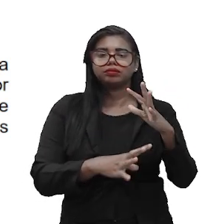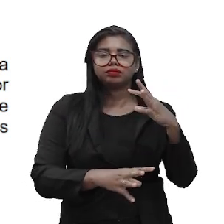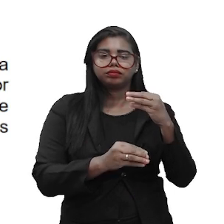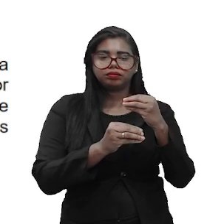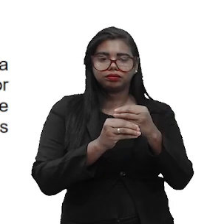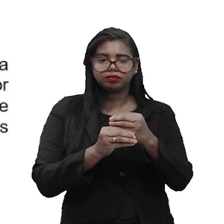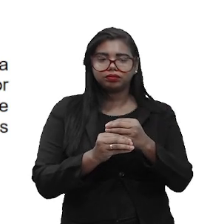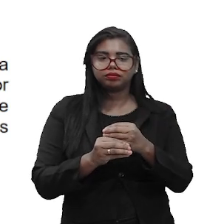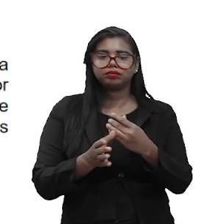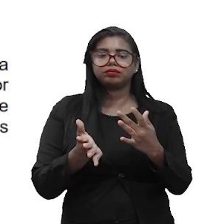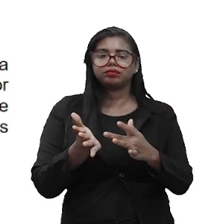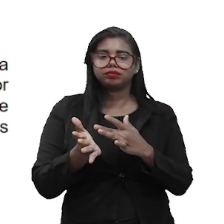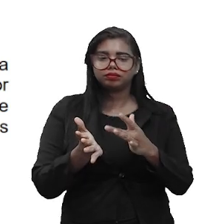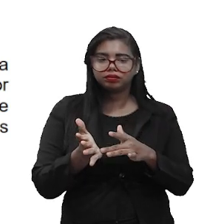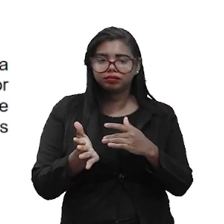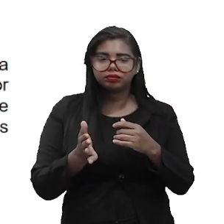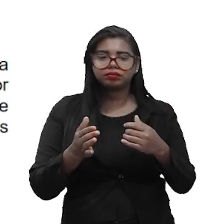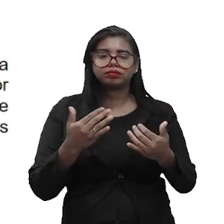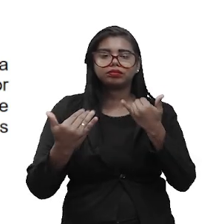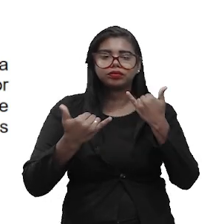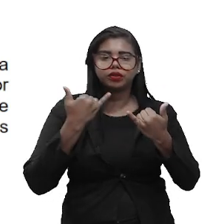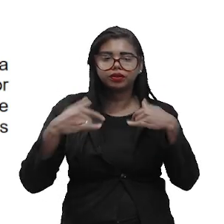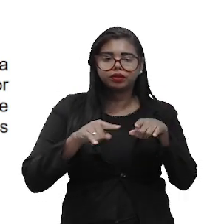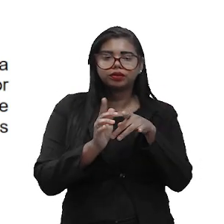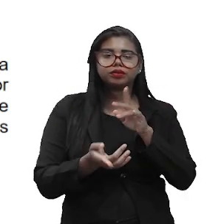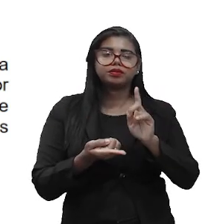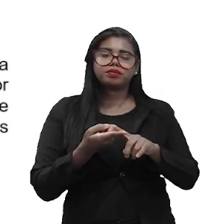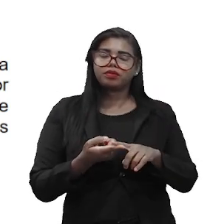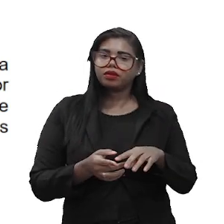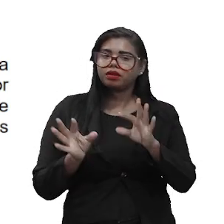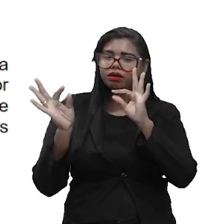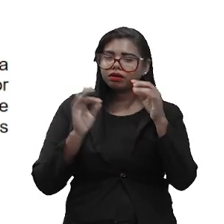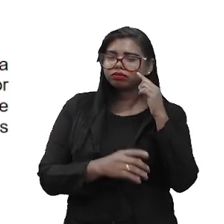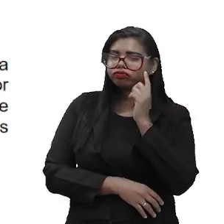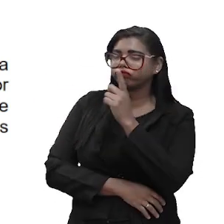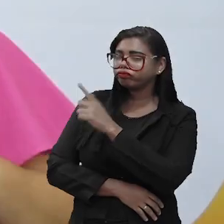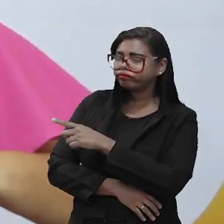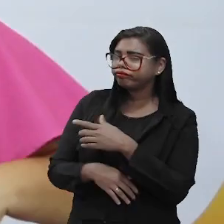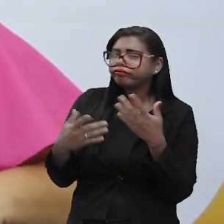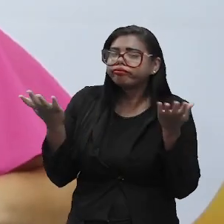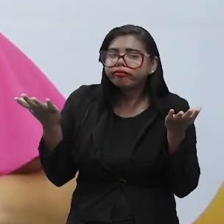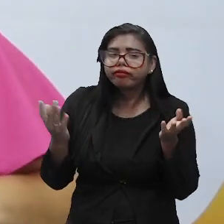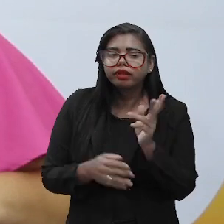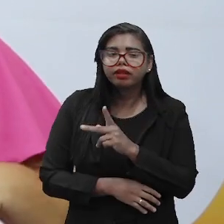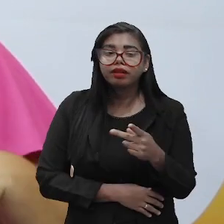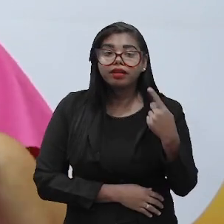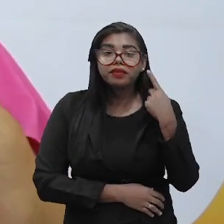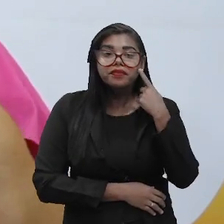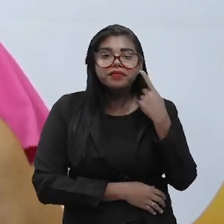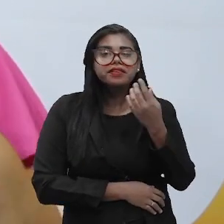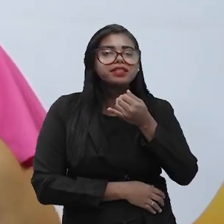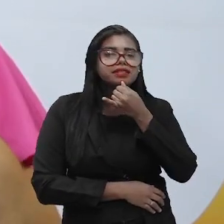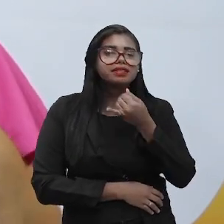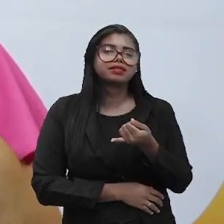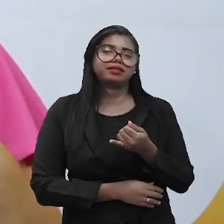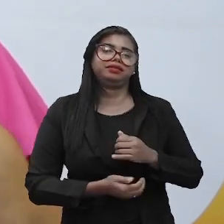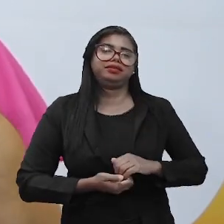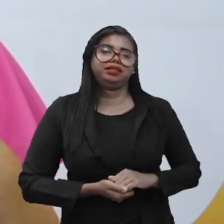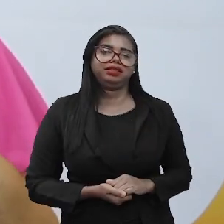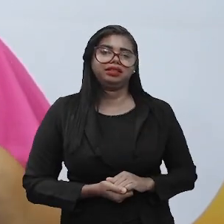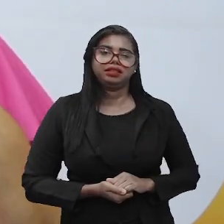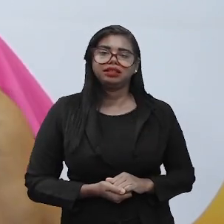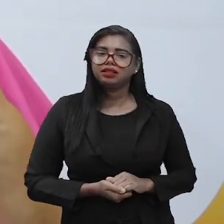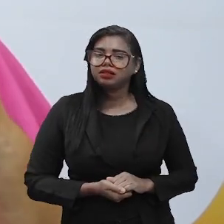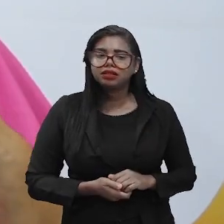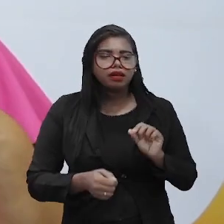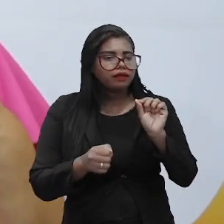manuais de processamento de dados. Aí vocês olham assim, ah professora, vejam que é triste, às vezes a gente está